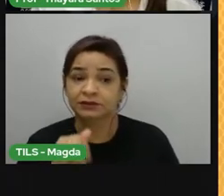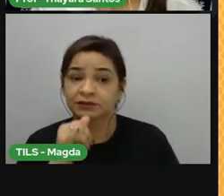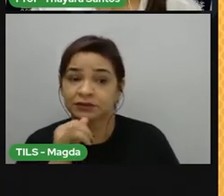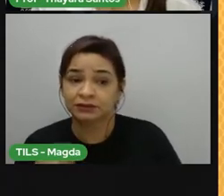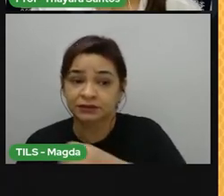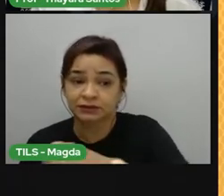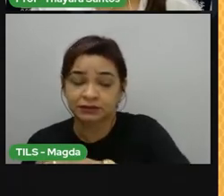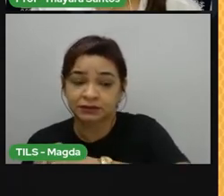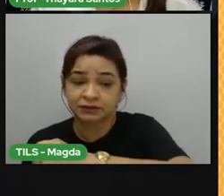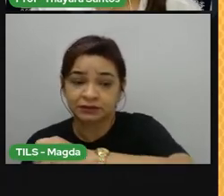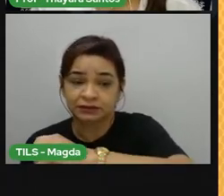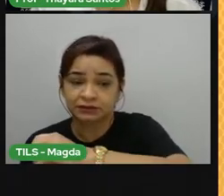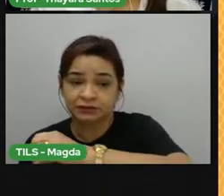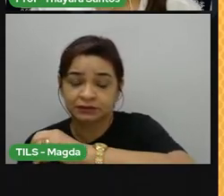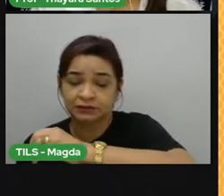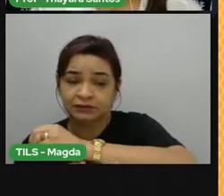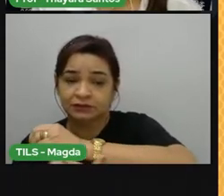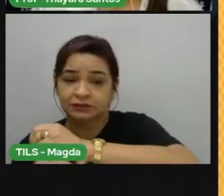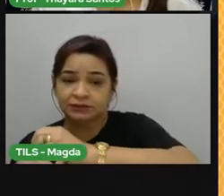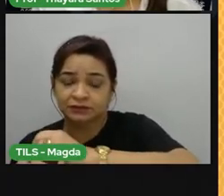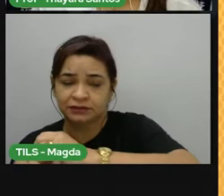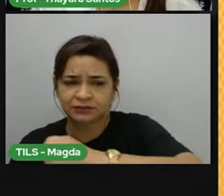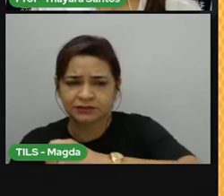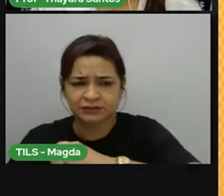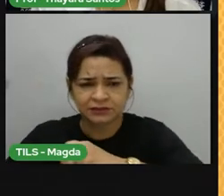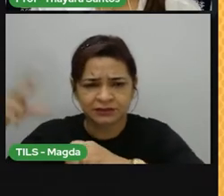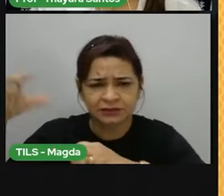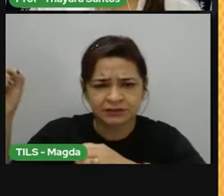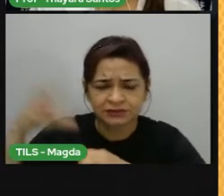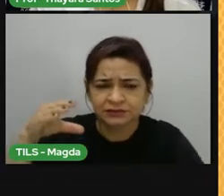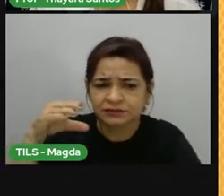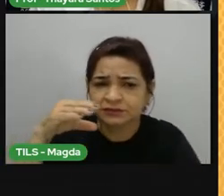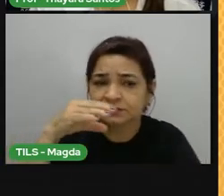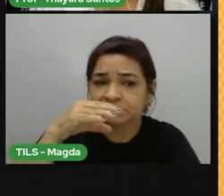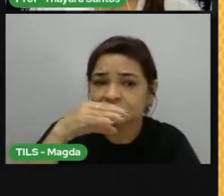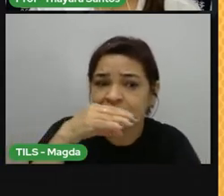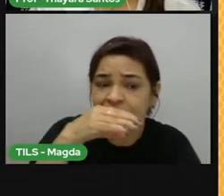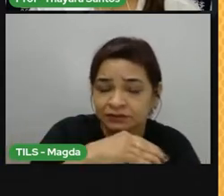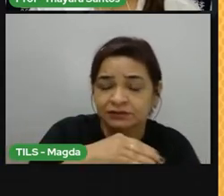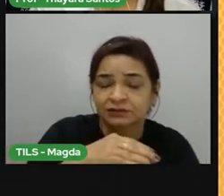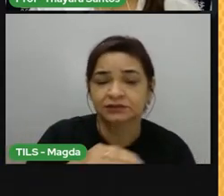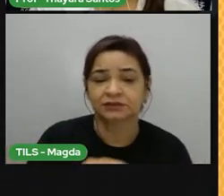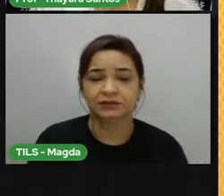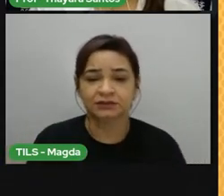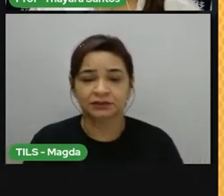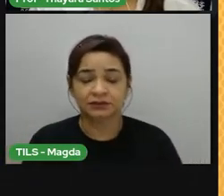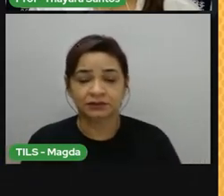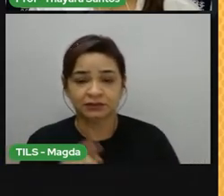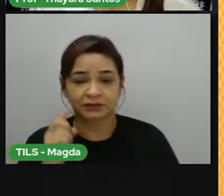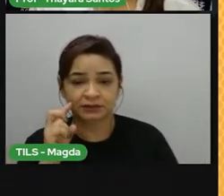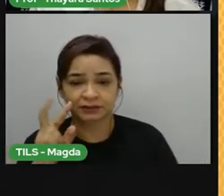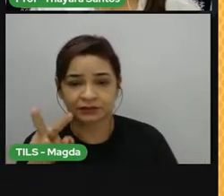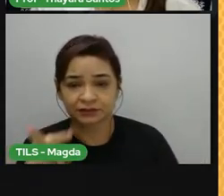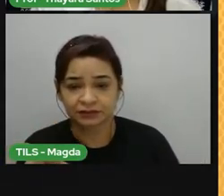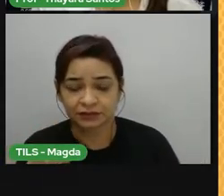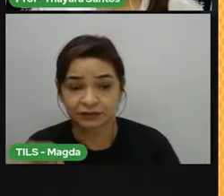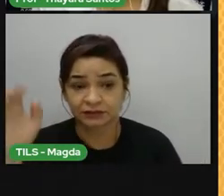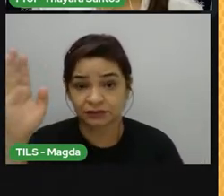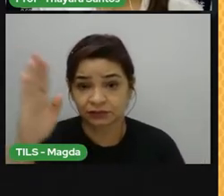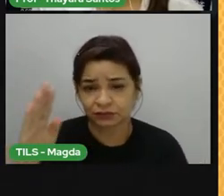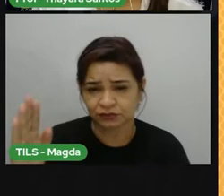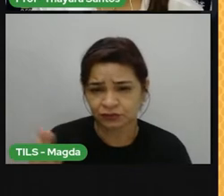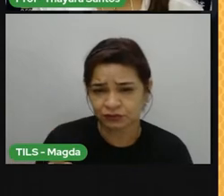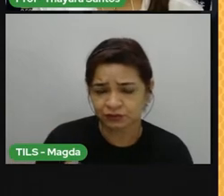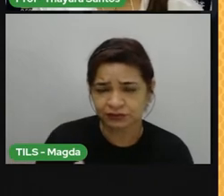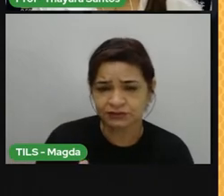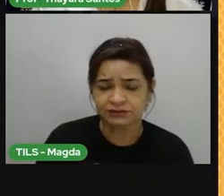onde os raios solares têm maior incidência, mais quente será a temperatura. A maior parte do território brasileiro encontra